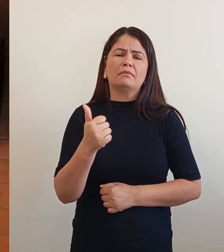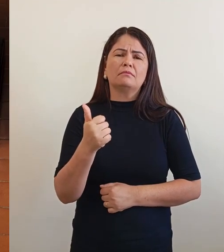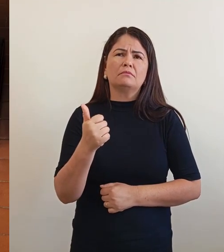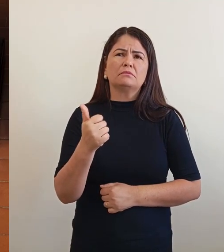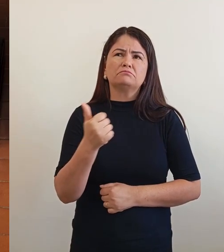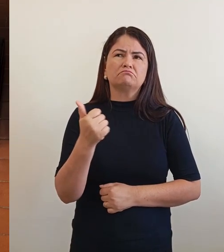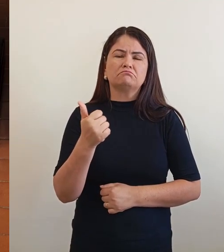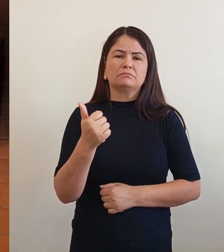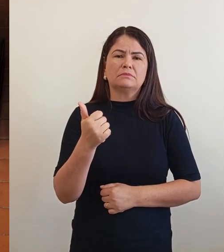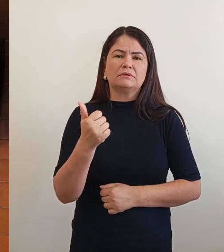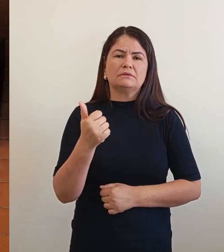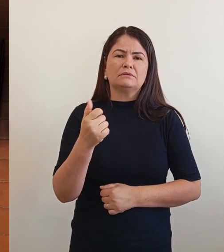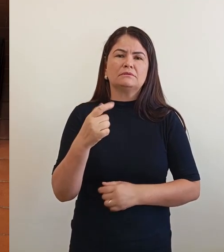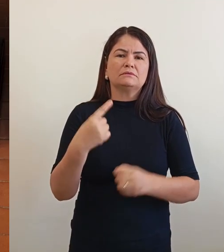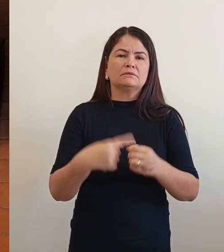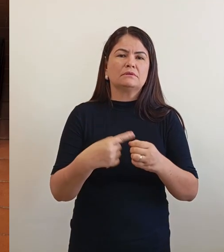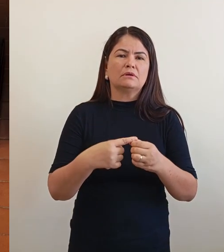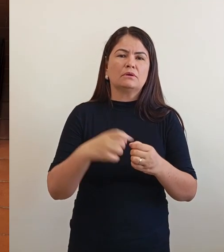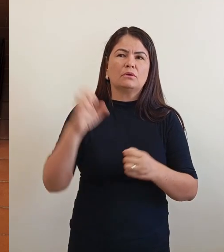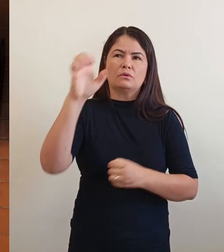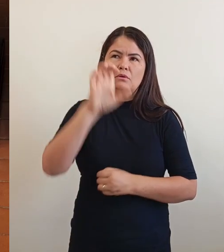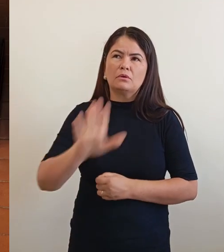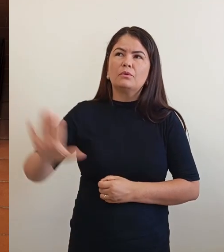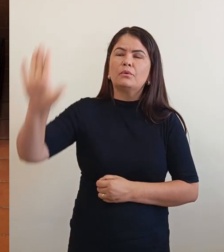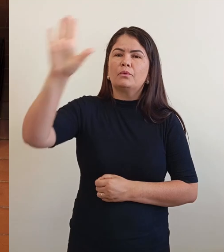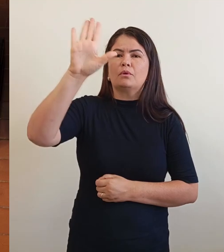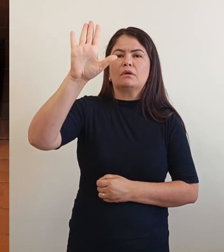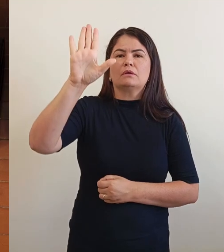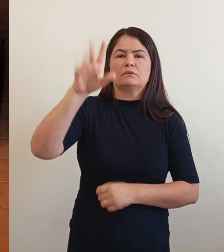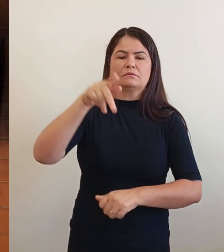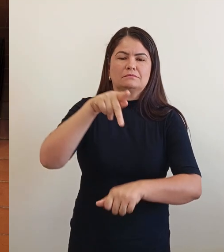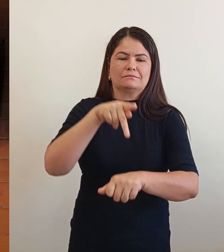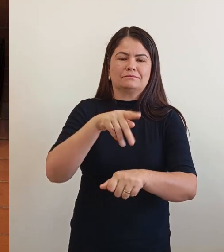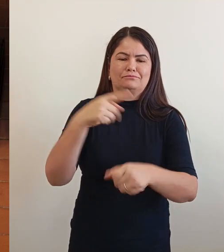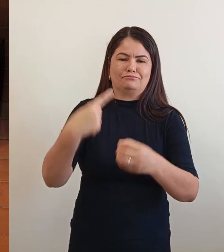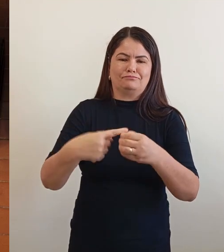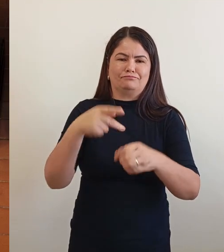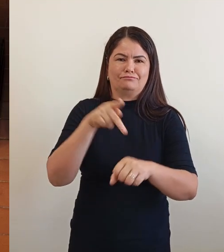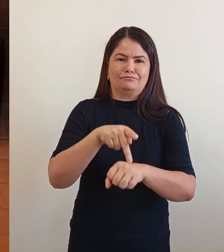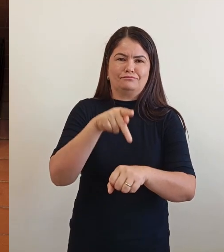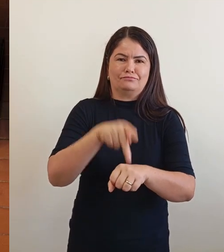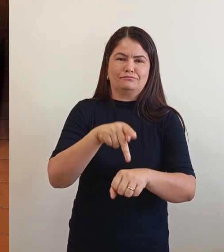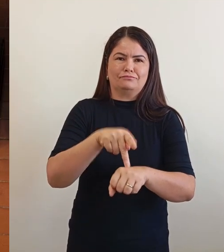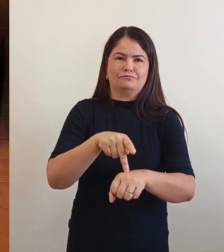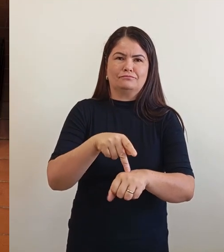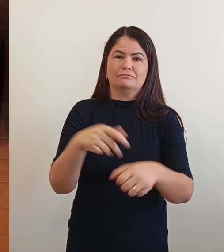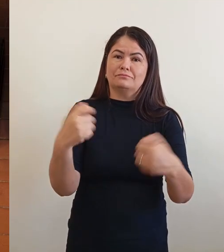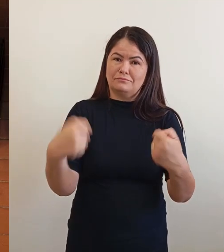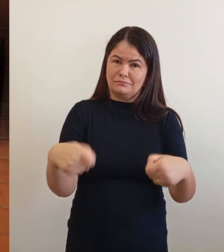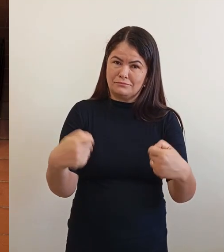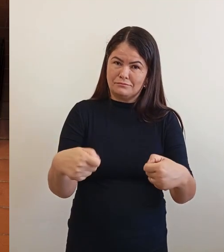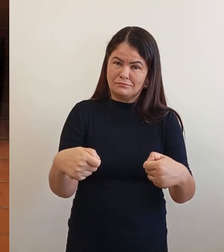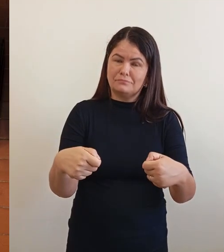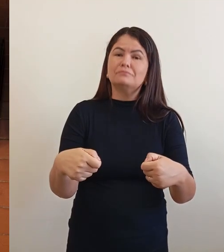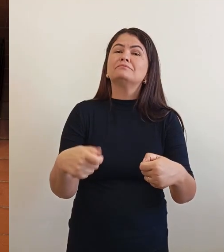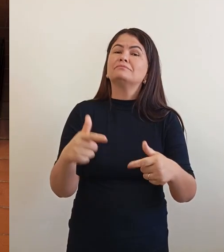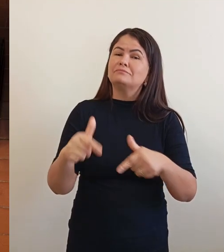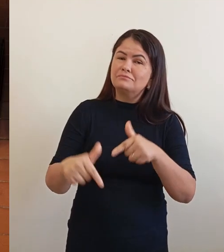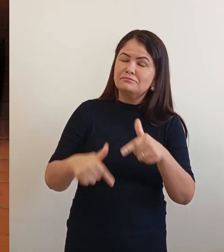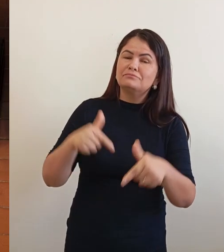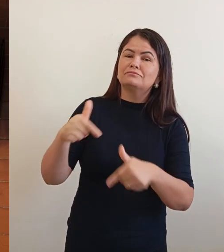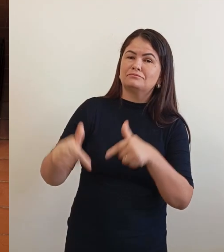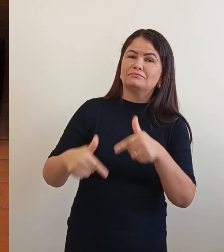a cidade de pedra, essas pedra, precisa de a gente trabalhar em parceria com o